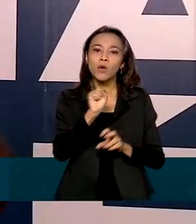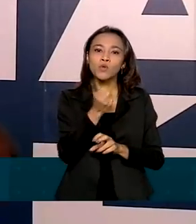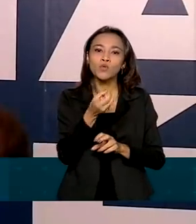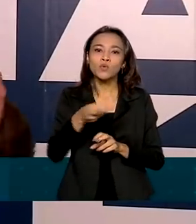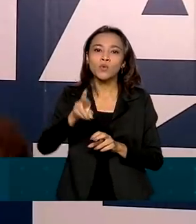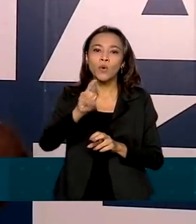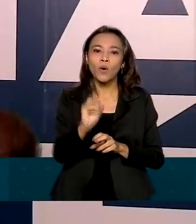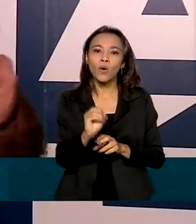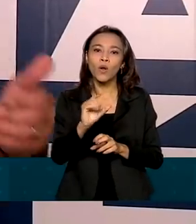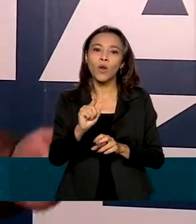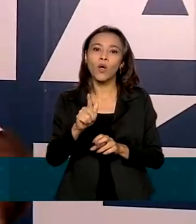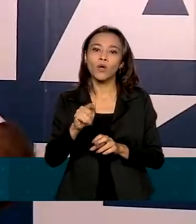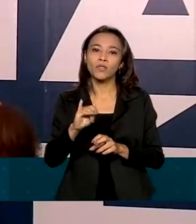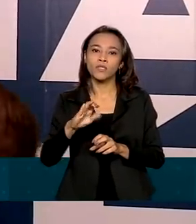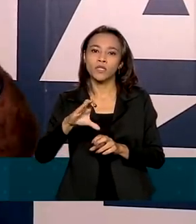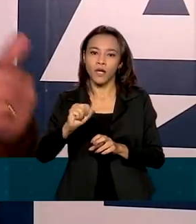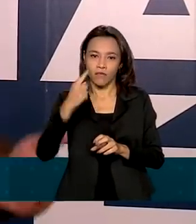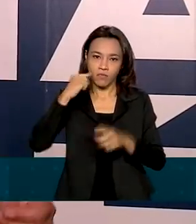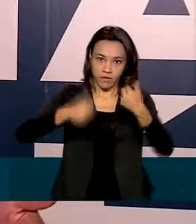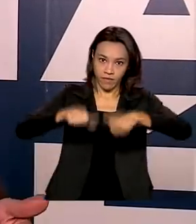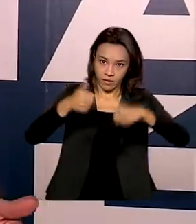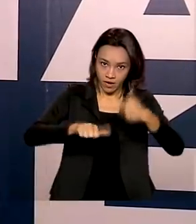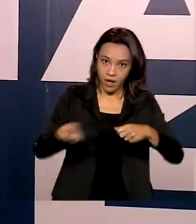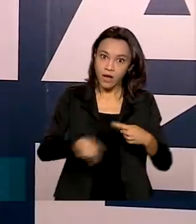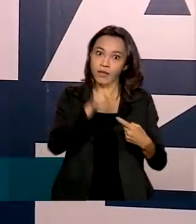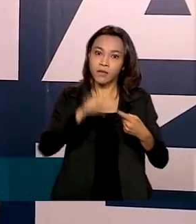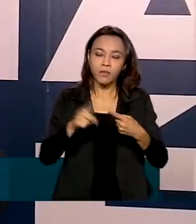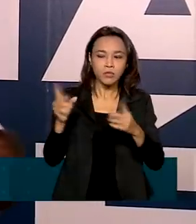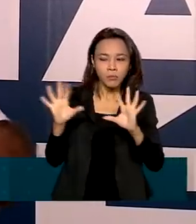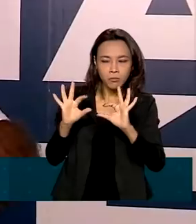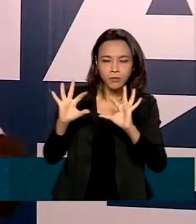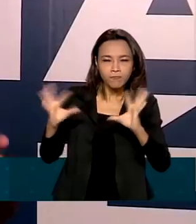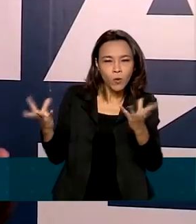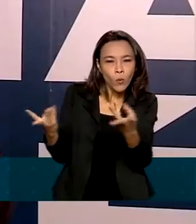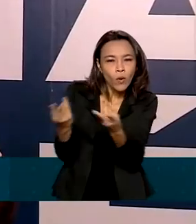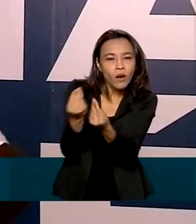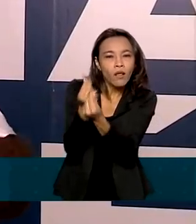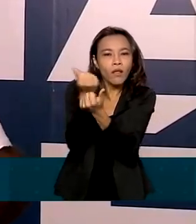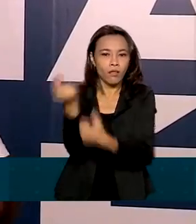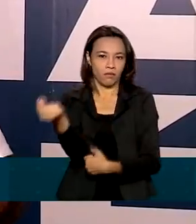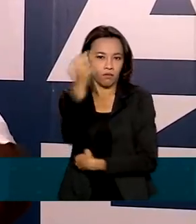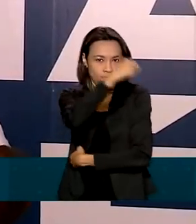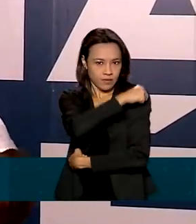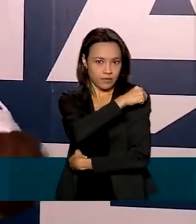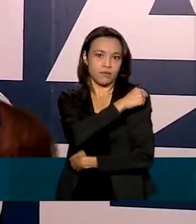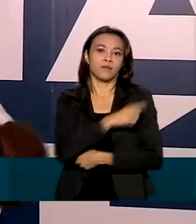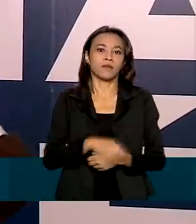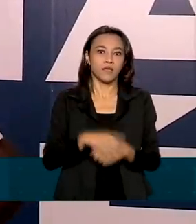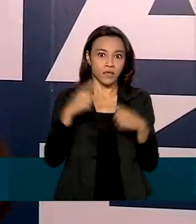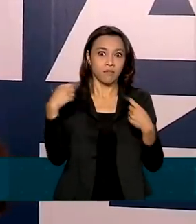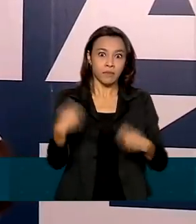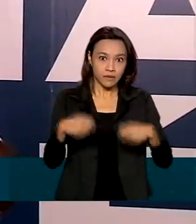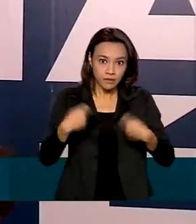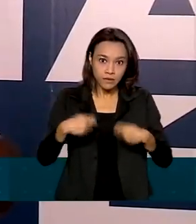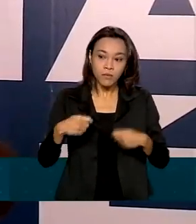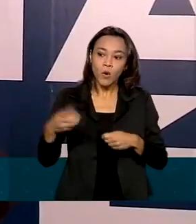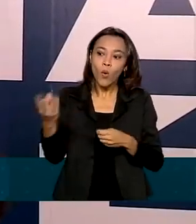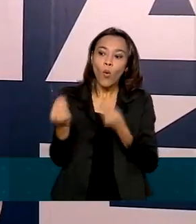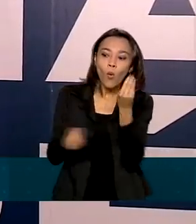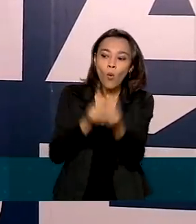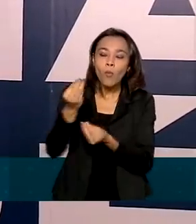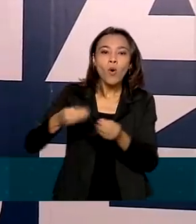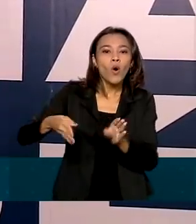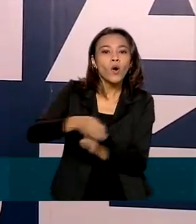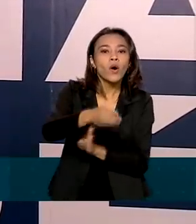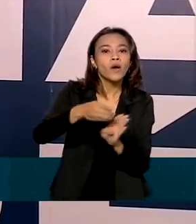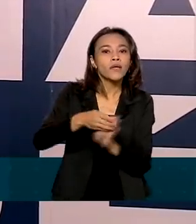avaliar a efetividade da vacina e é muito útil para que possamos orientar o futuro